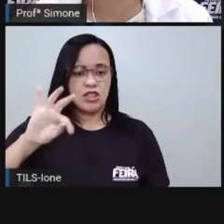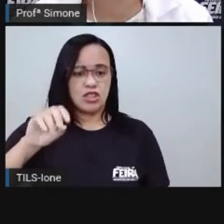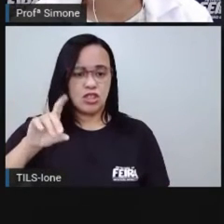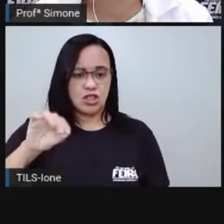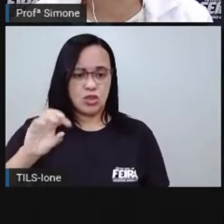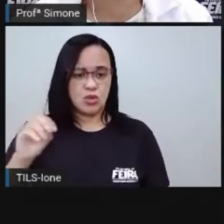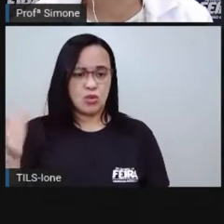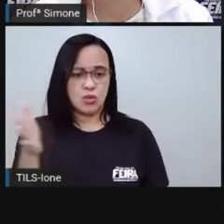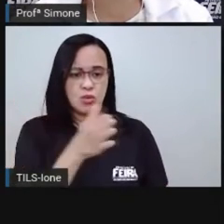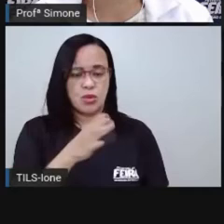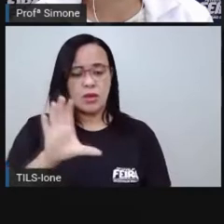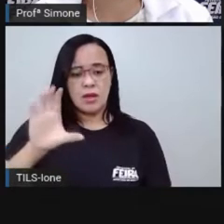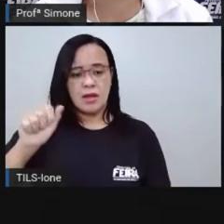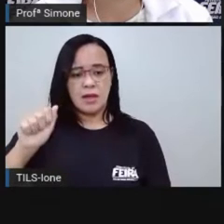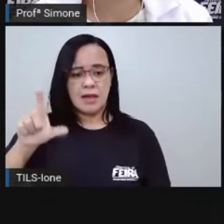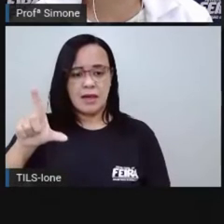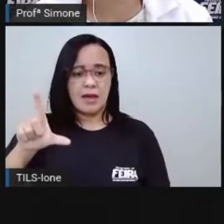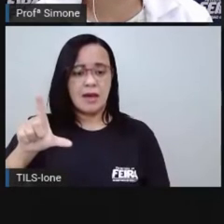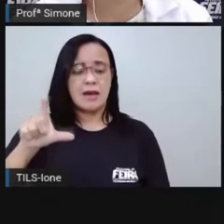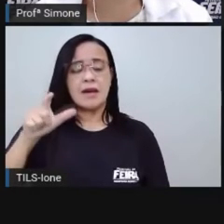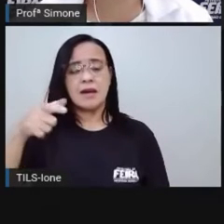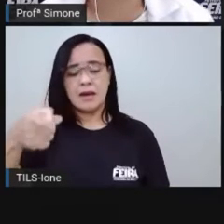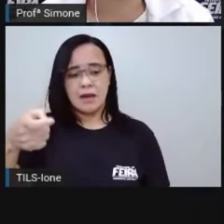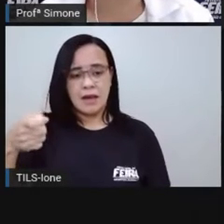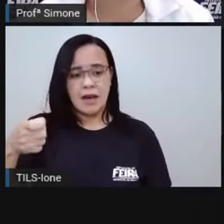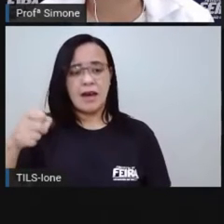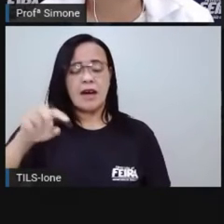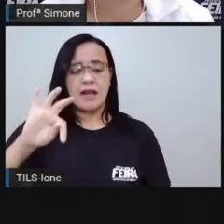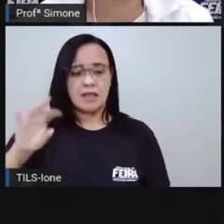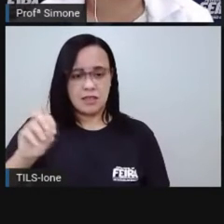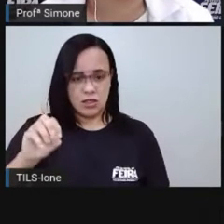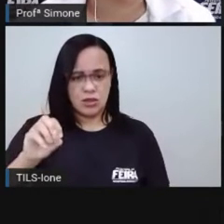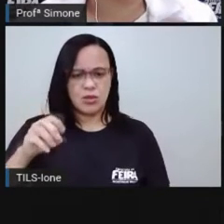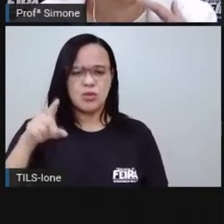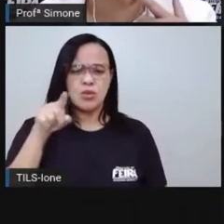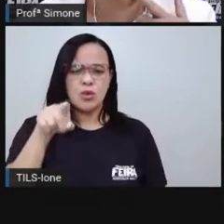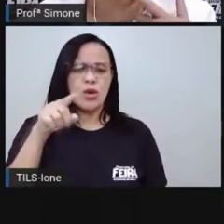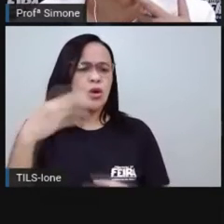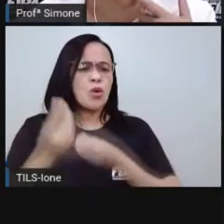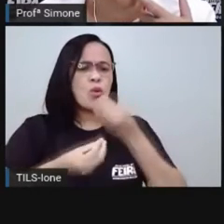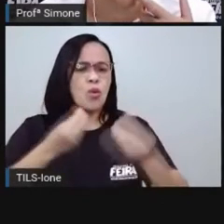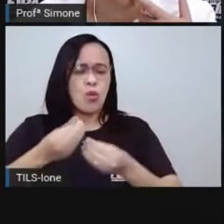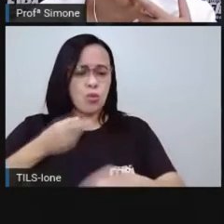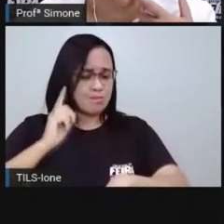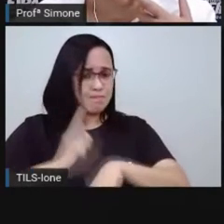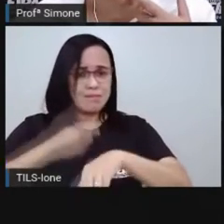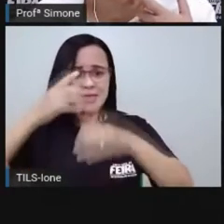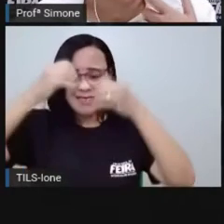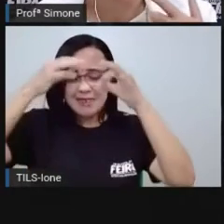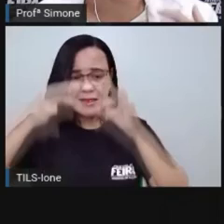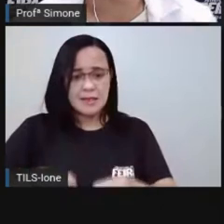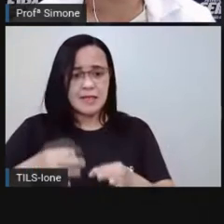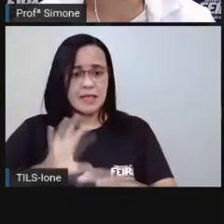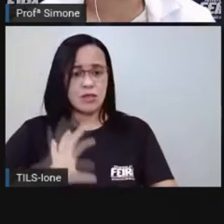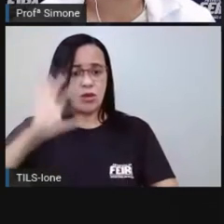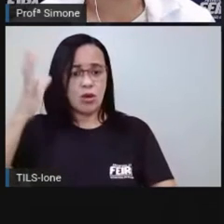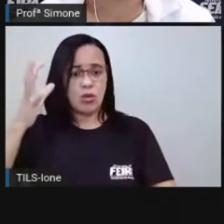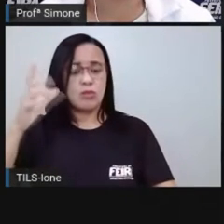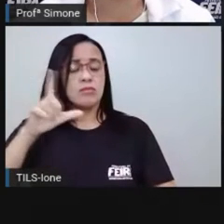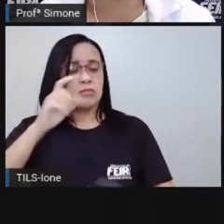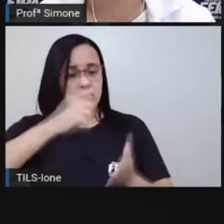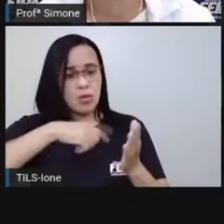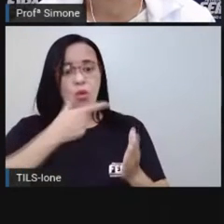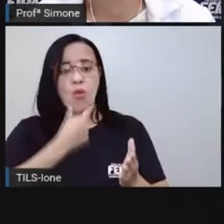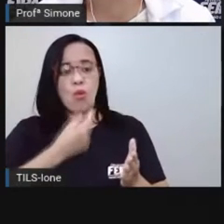a Proclamação da República já no momento exato que ela estava acontecendo. Então, para esse